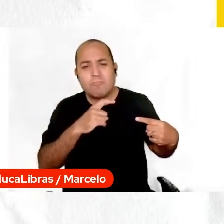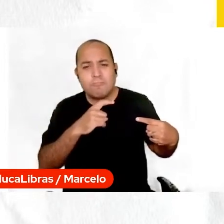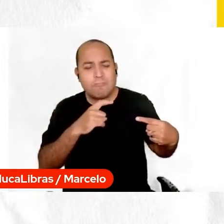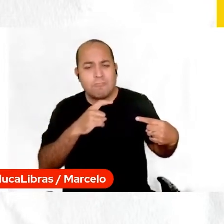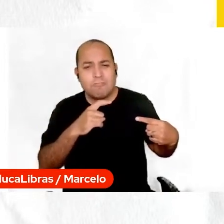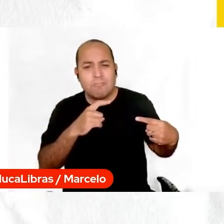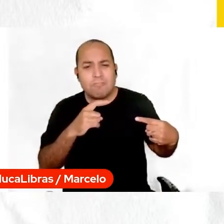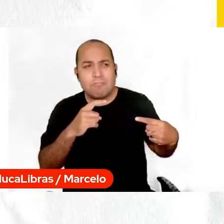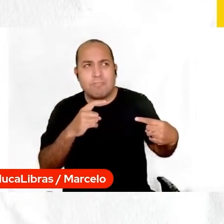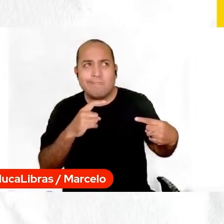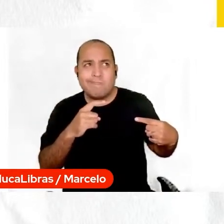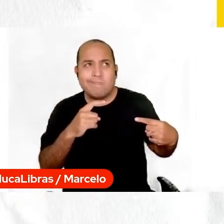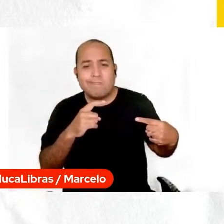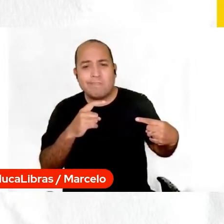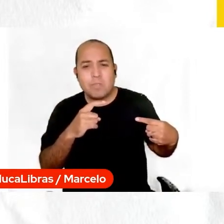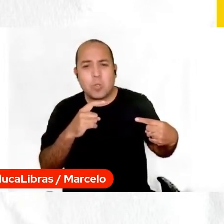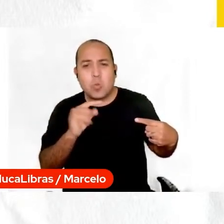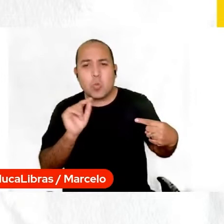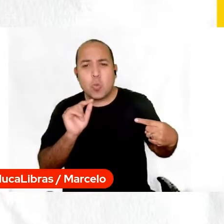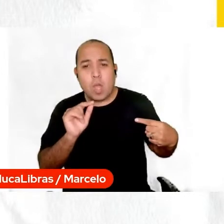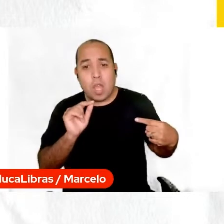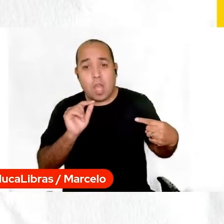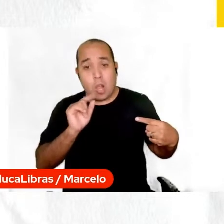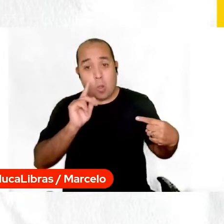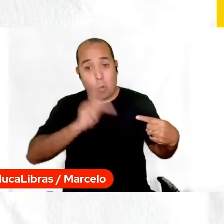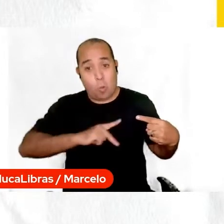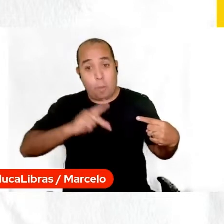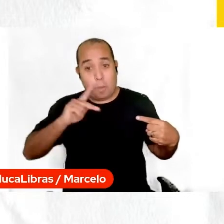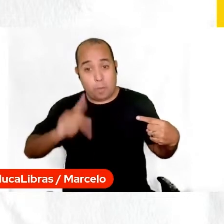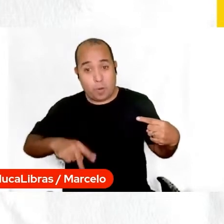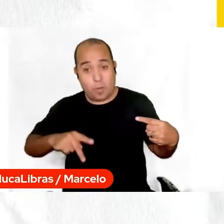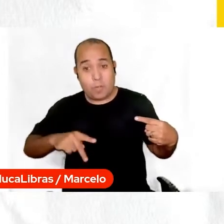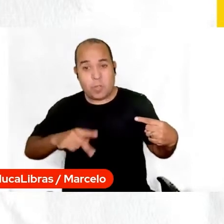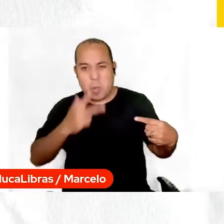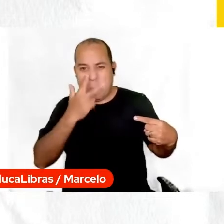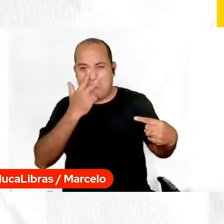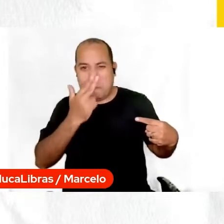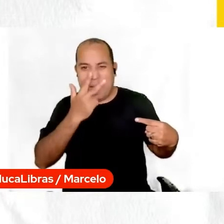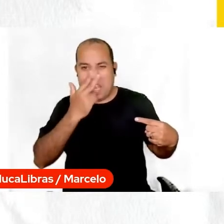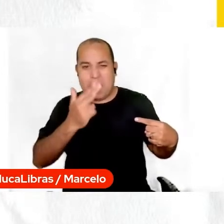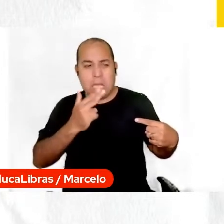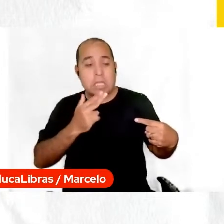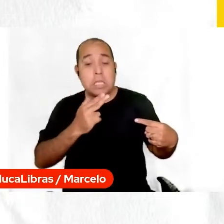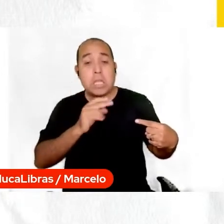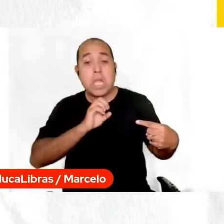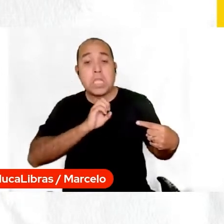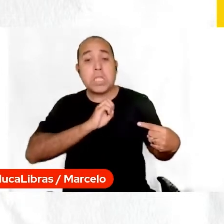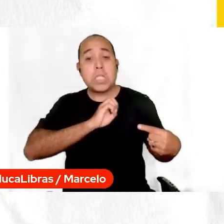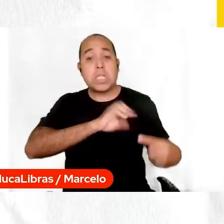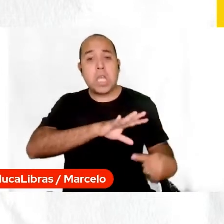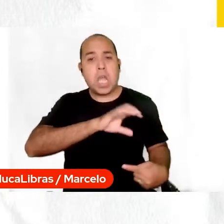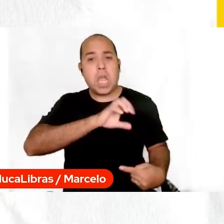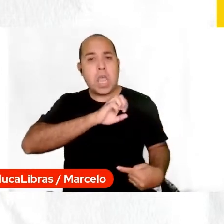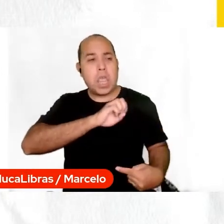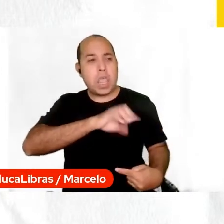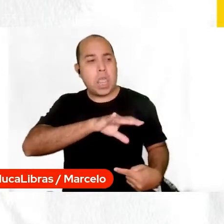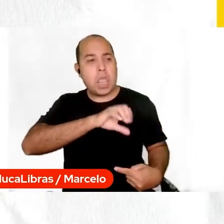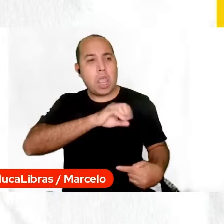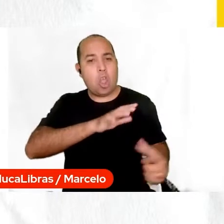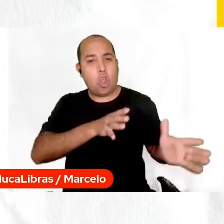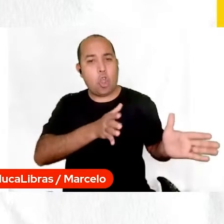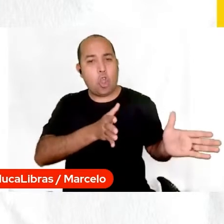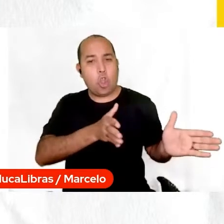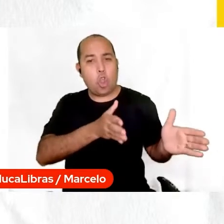do professor, pode parecer, que está doutrinando, que está encaminhando para um